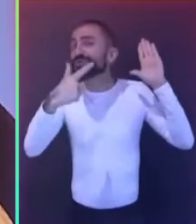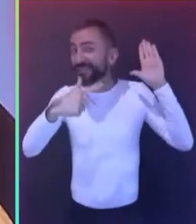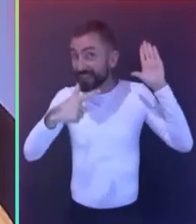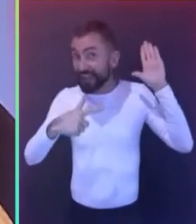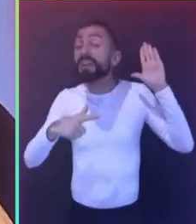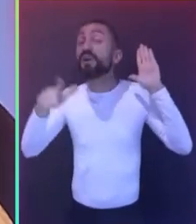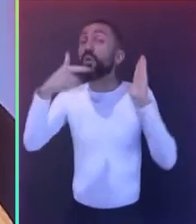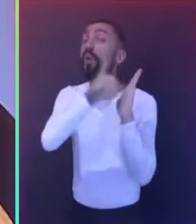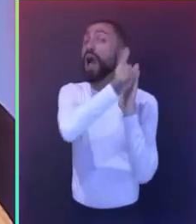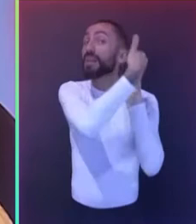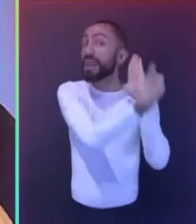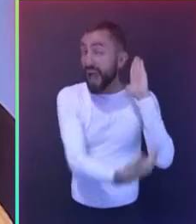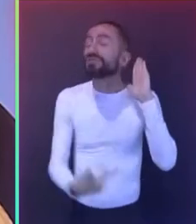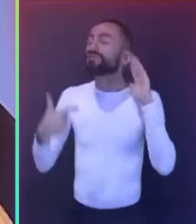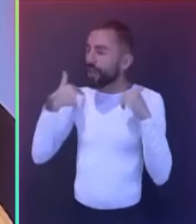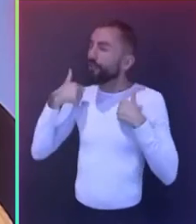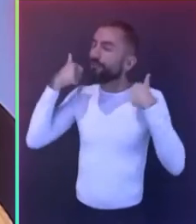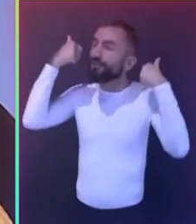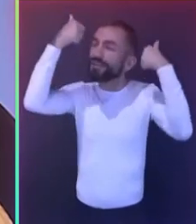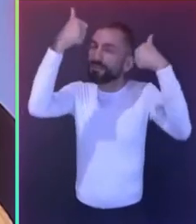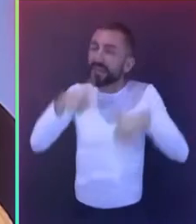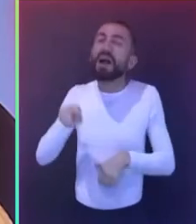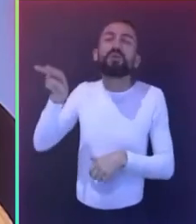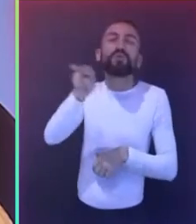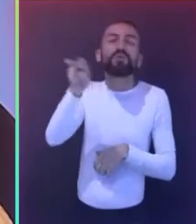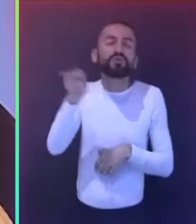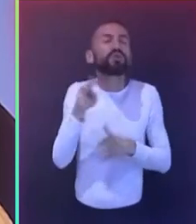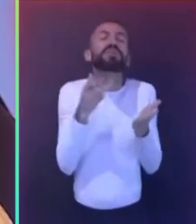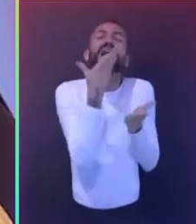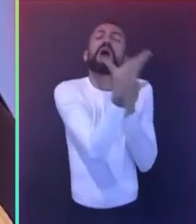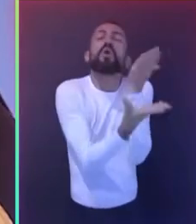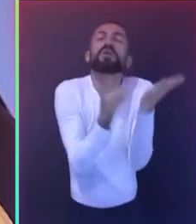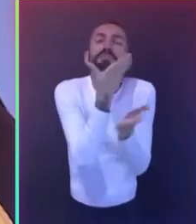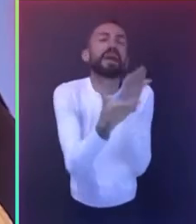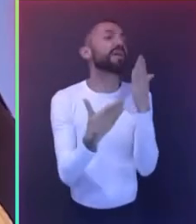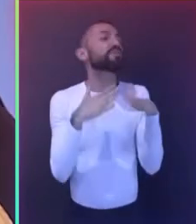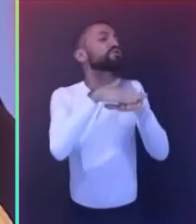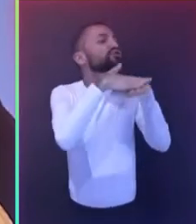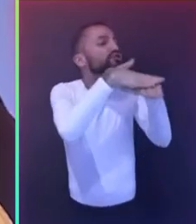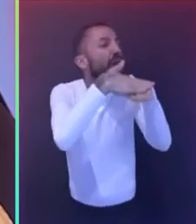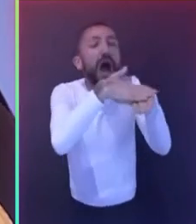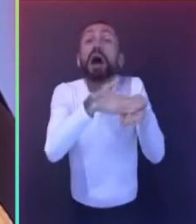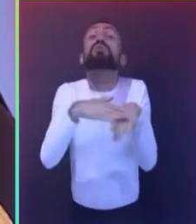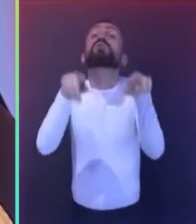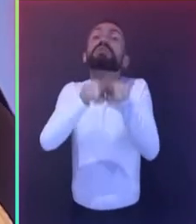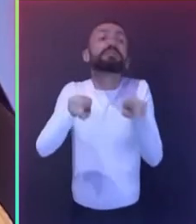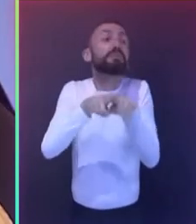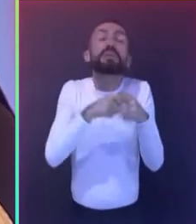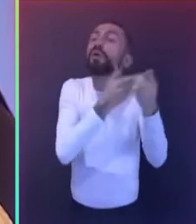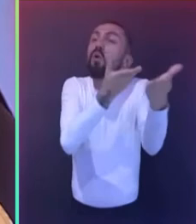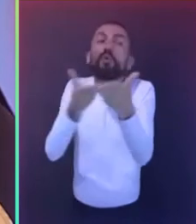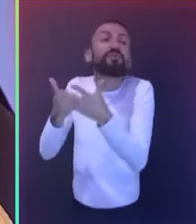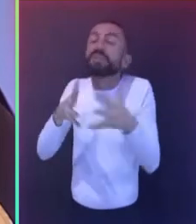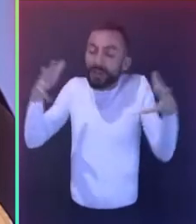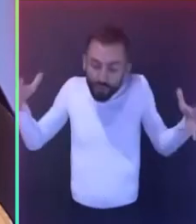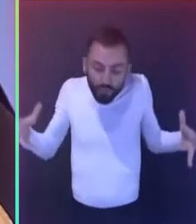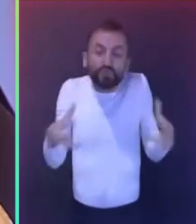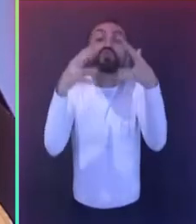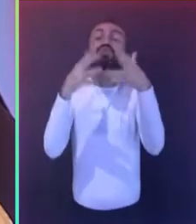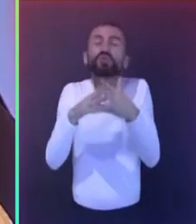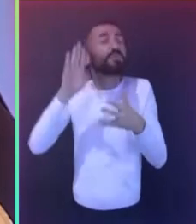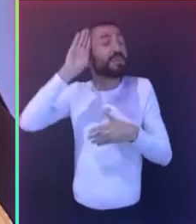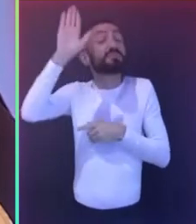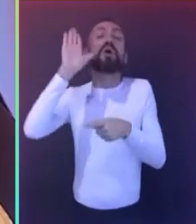destacar aqui a capacidade de acolhimento, de diálogo e de agregar profissionais em torno da defesa da